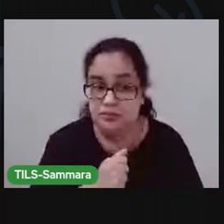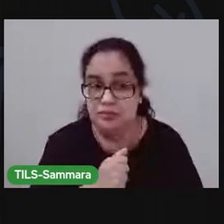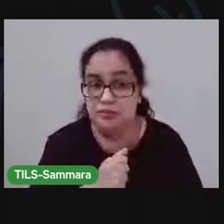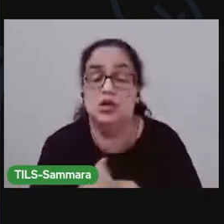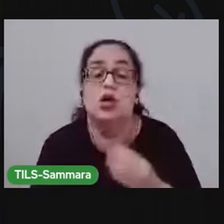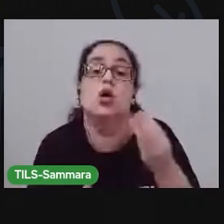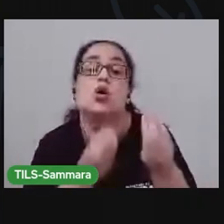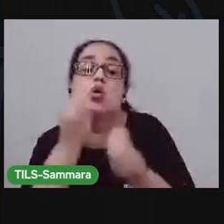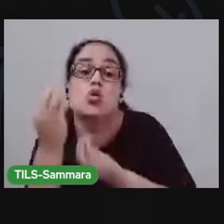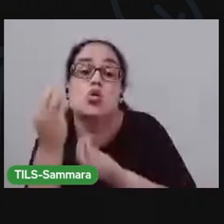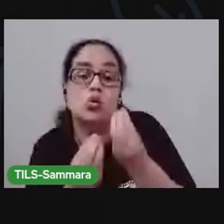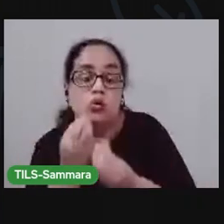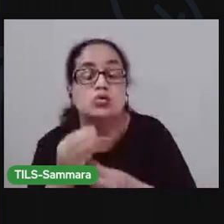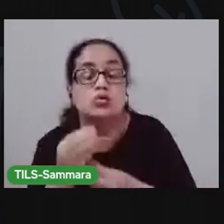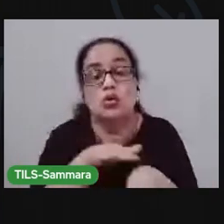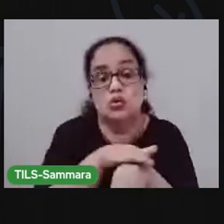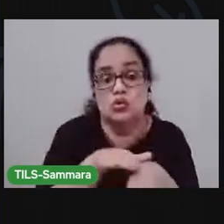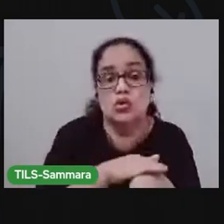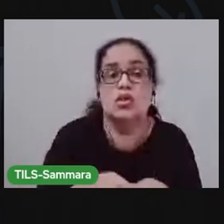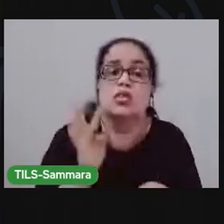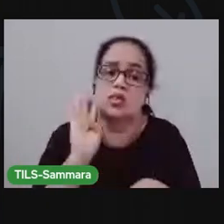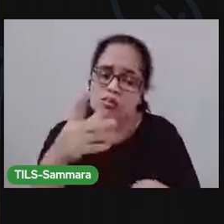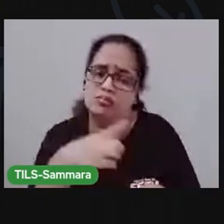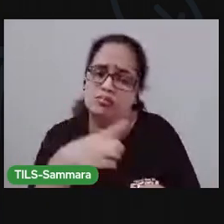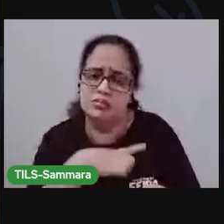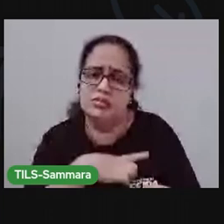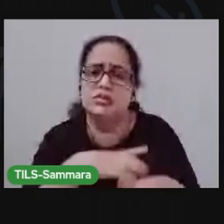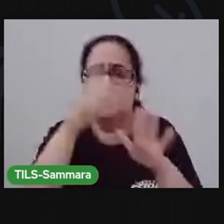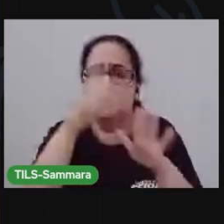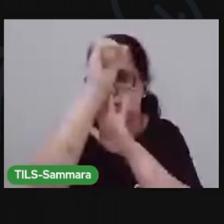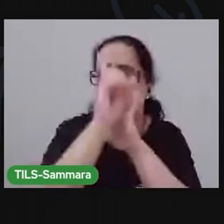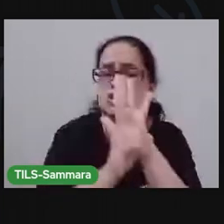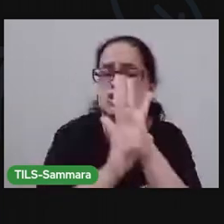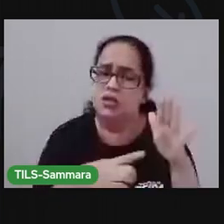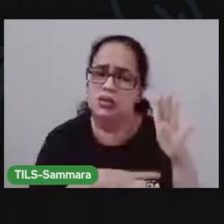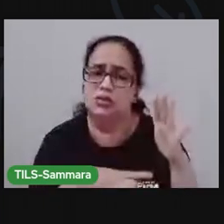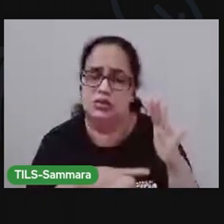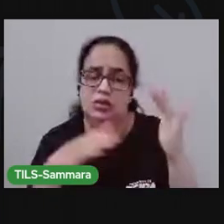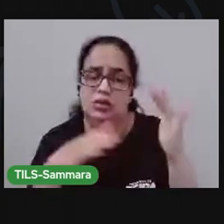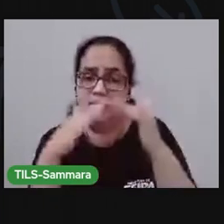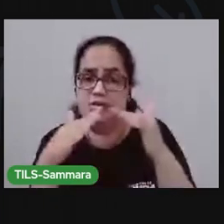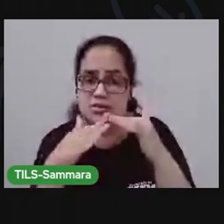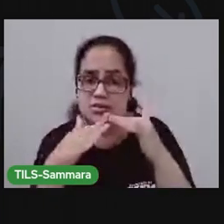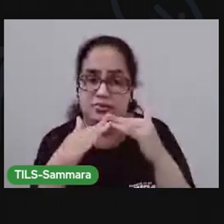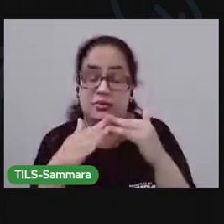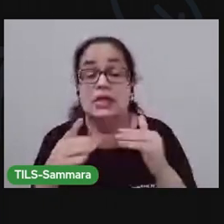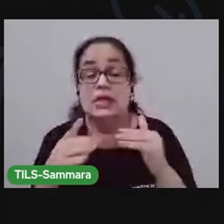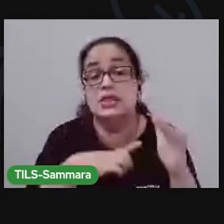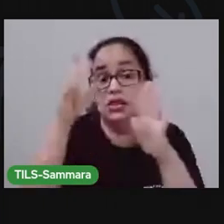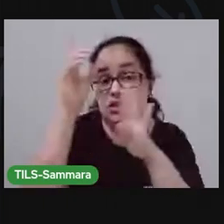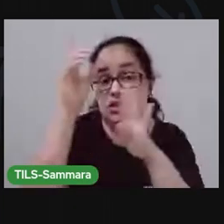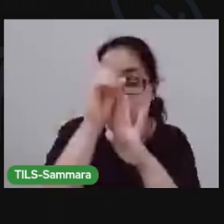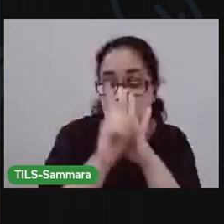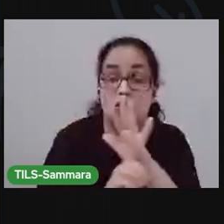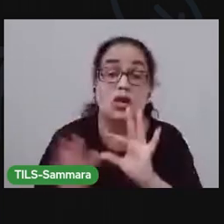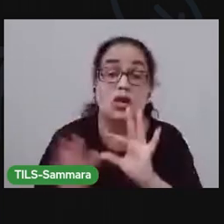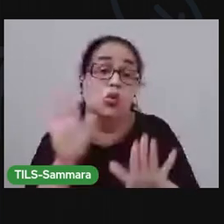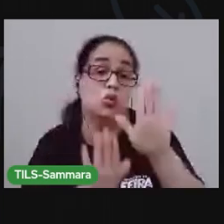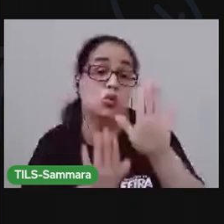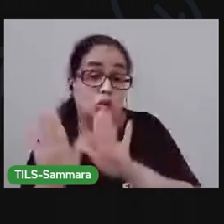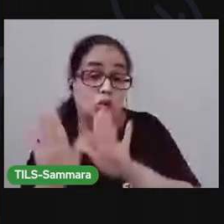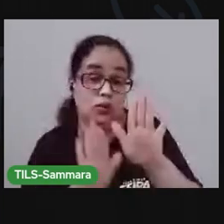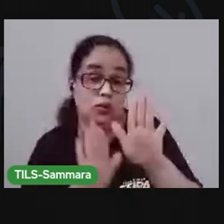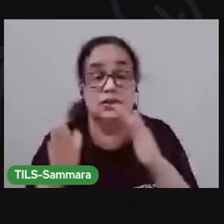Como a gente já conversou. Todo mundo tem direito de ter uma casa. Não é isso? E também tem direito de zelar por essa